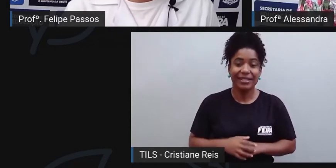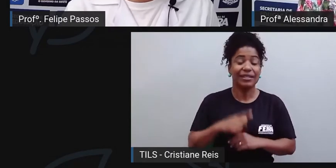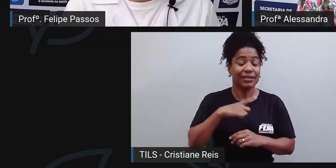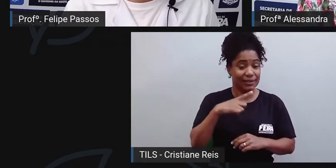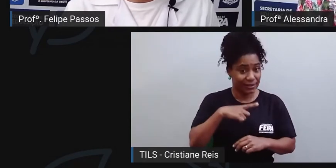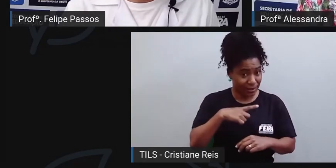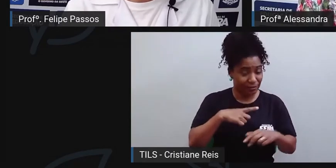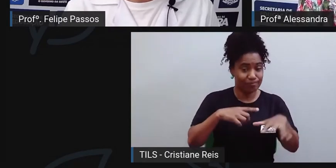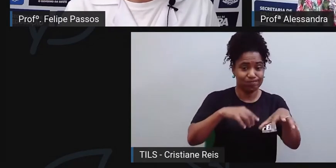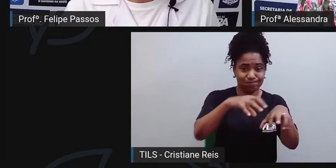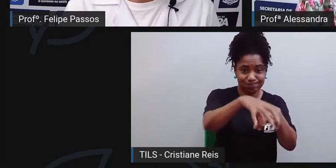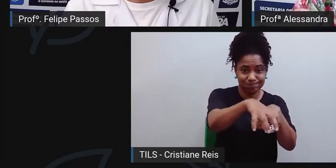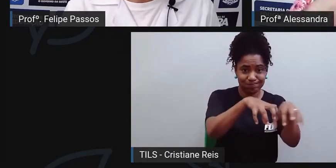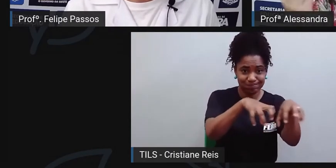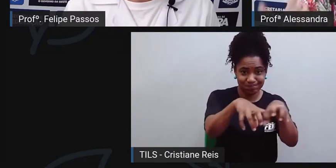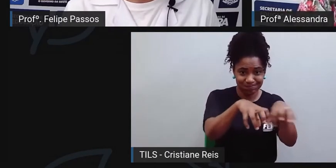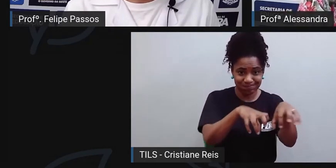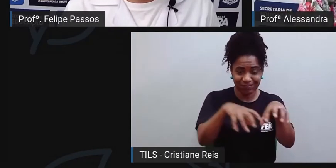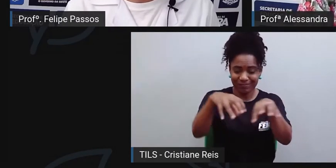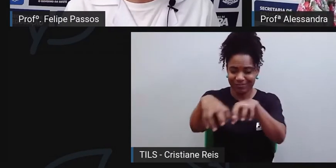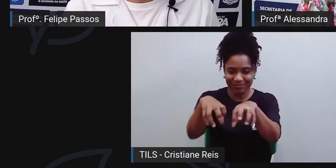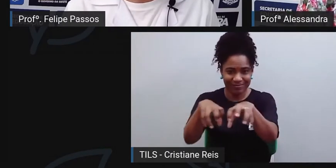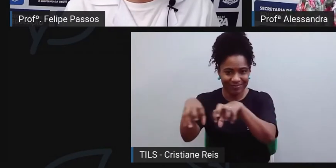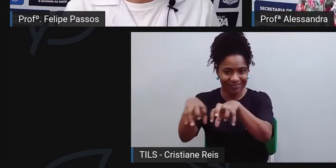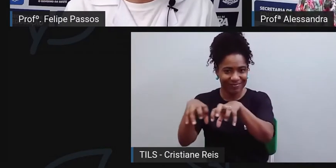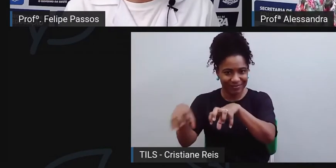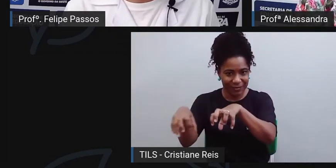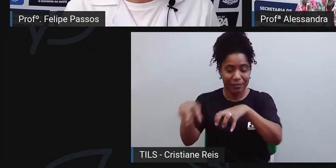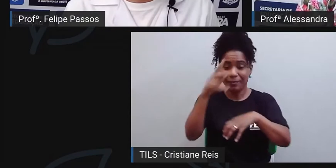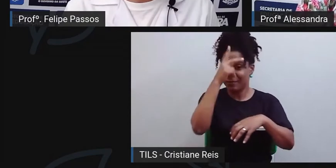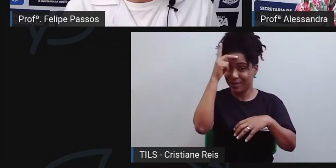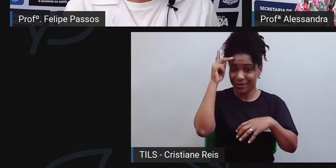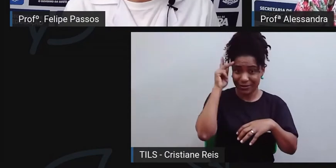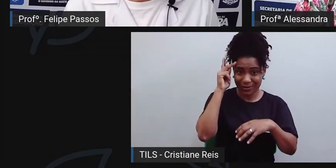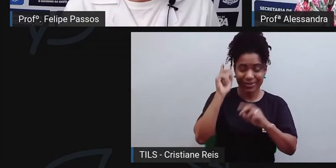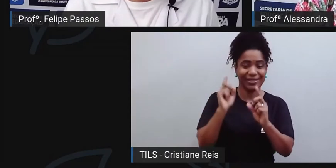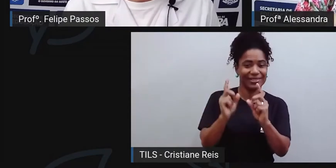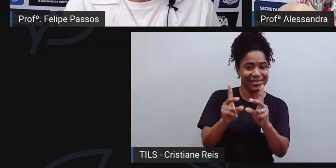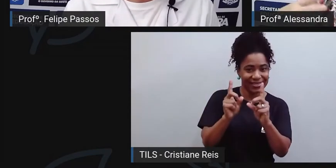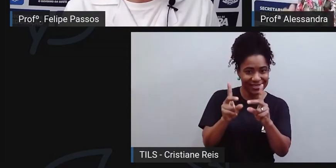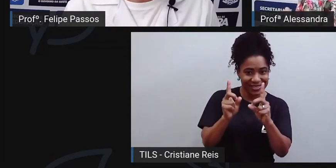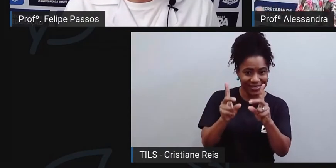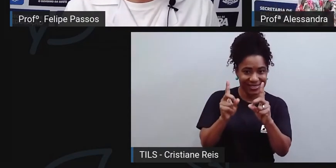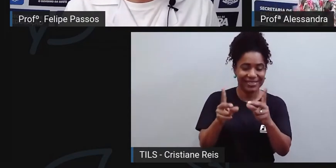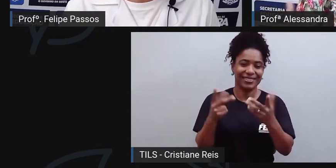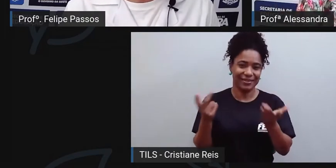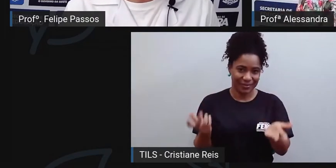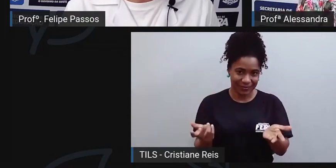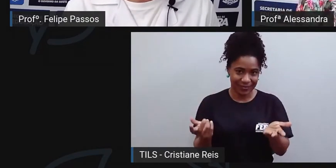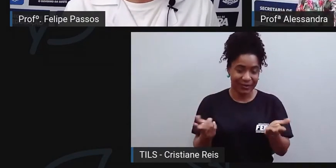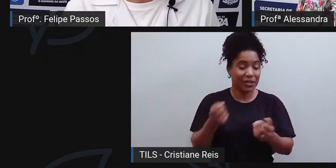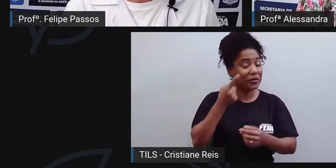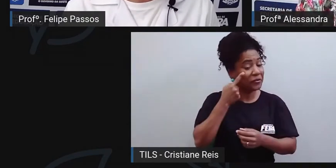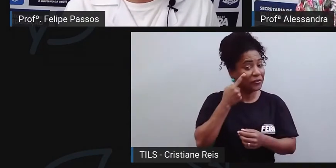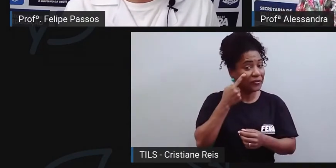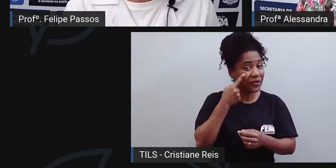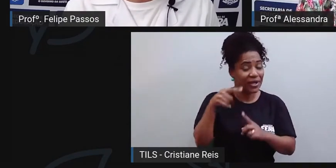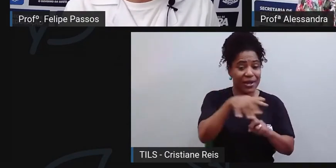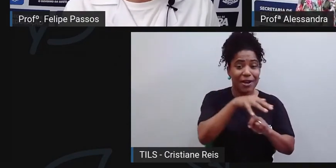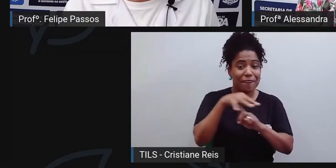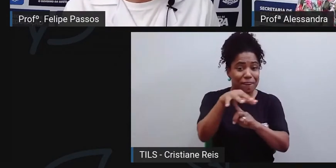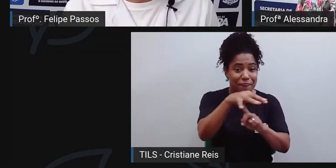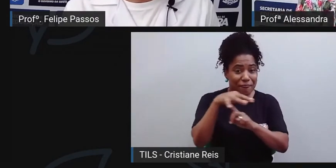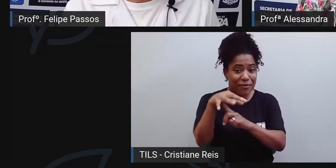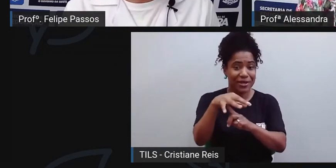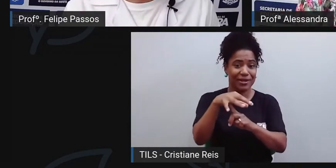mercadorias, né? Pelo feirante, e aí você tem uma gama, aí a depender do porte da feira, você tem